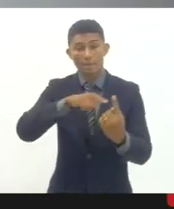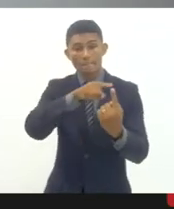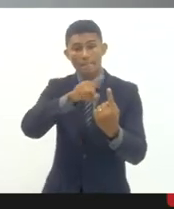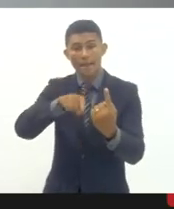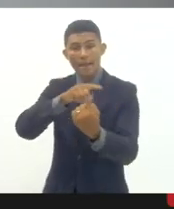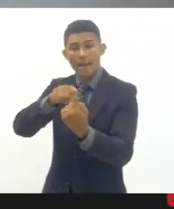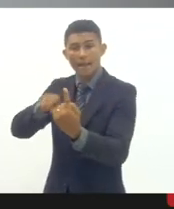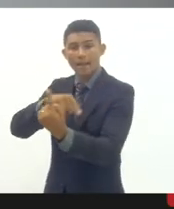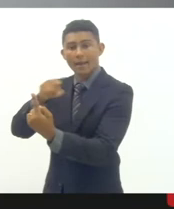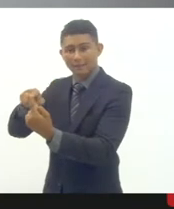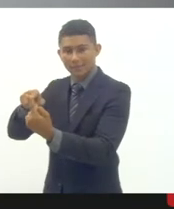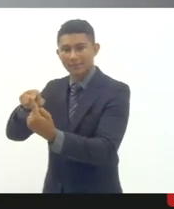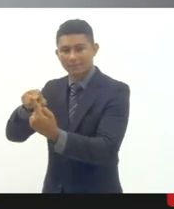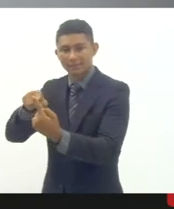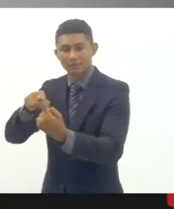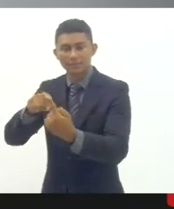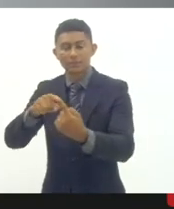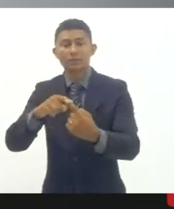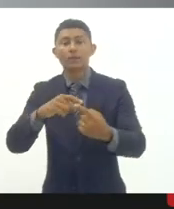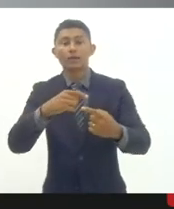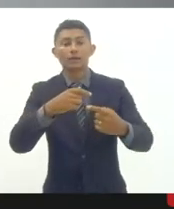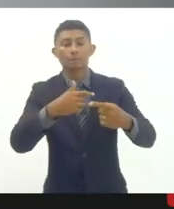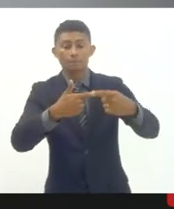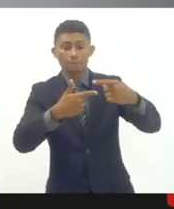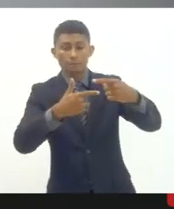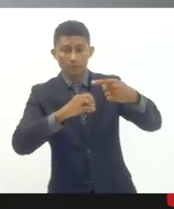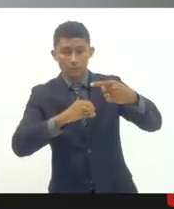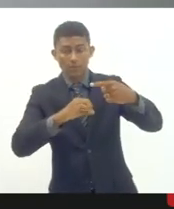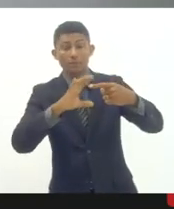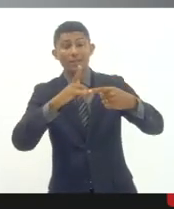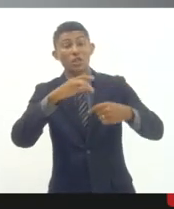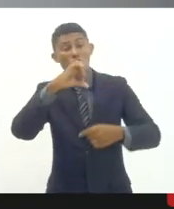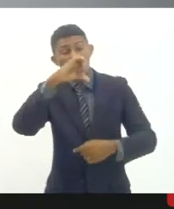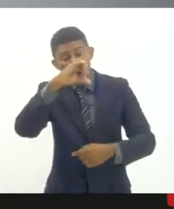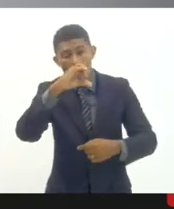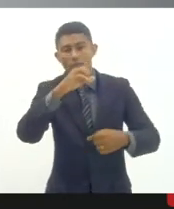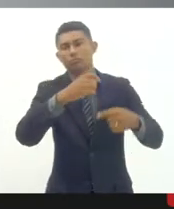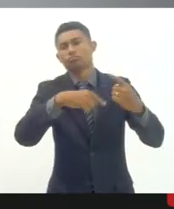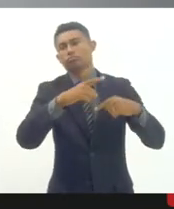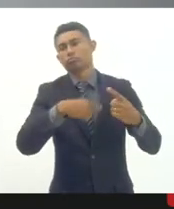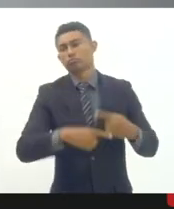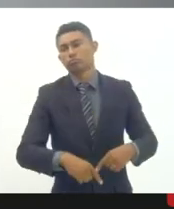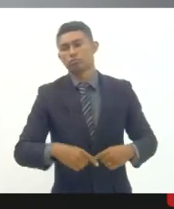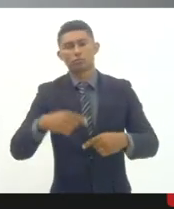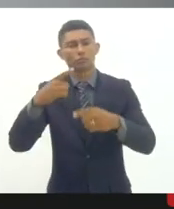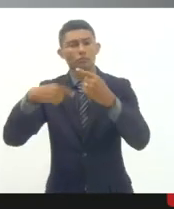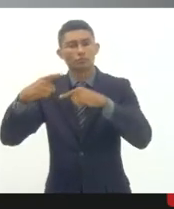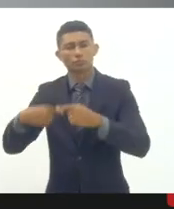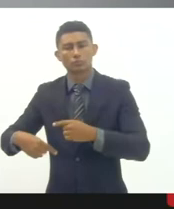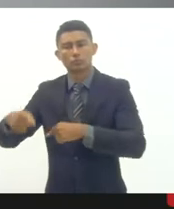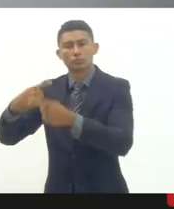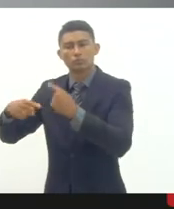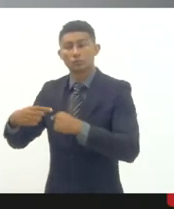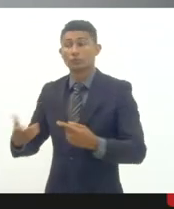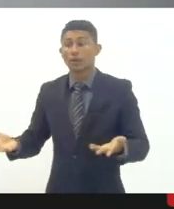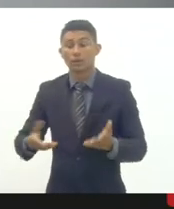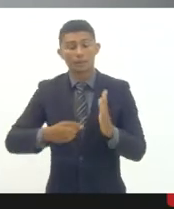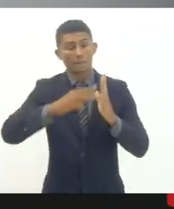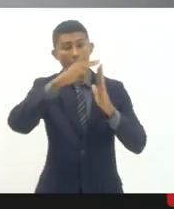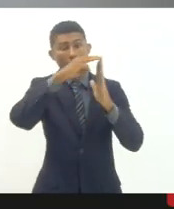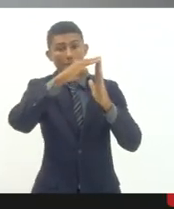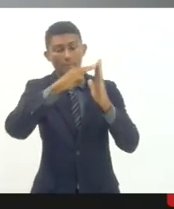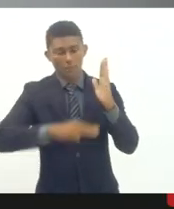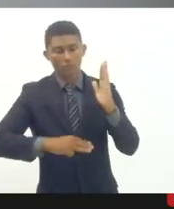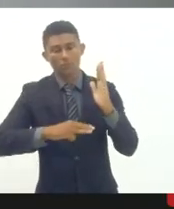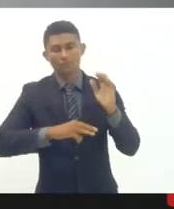estão atualmente em retrocesso e neste ano a gente teve que mudar a metodologia de classificação das